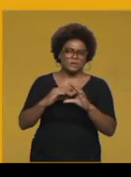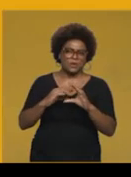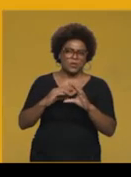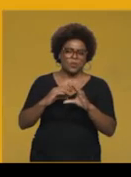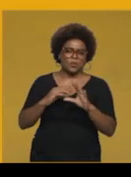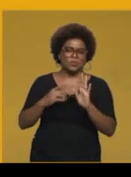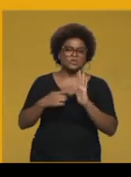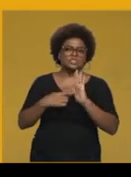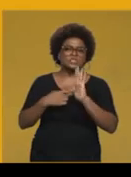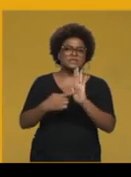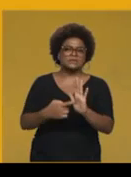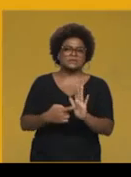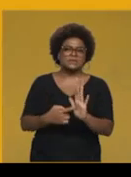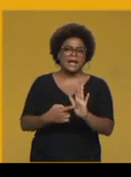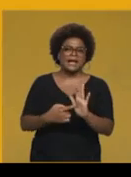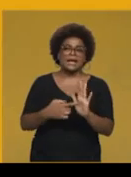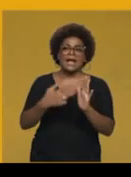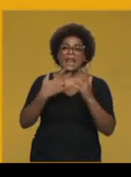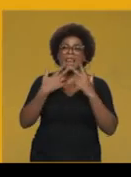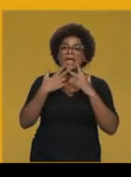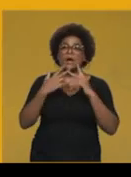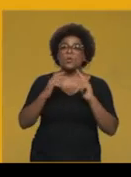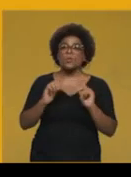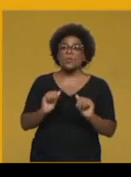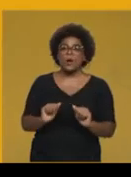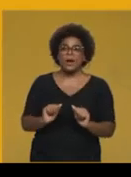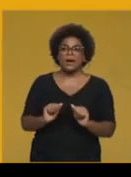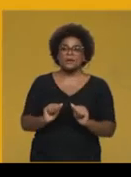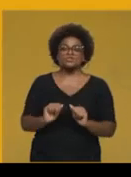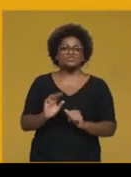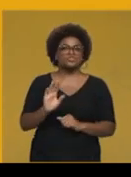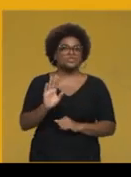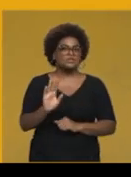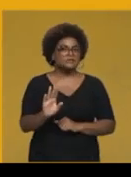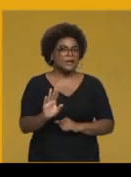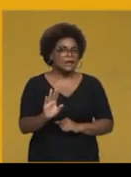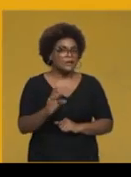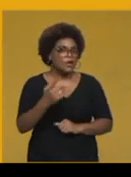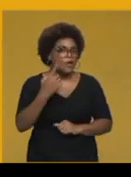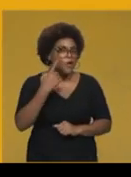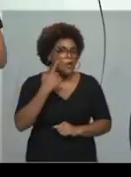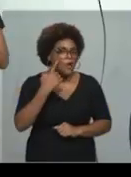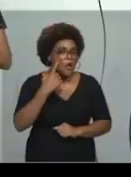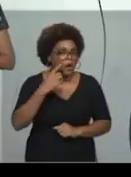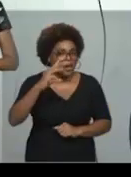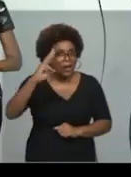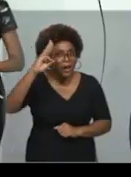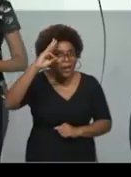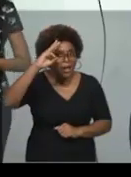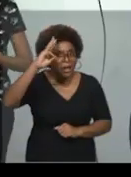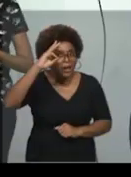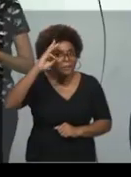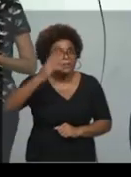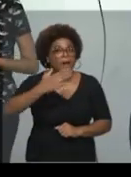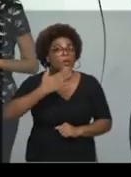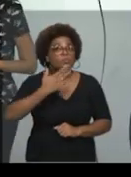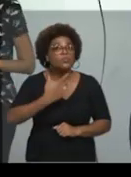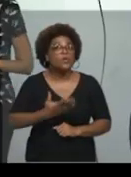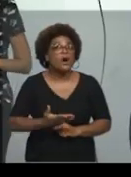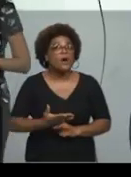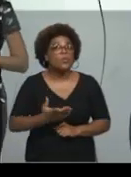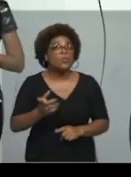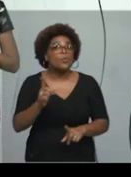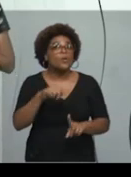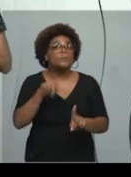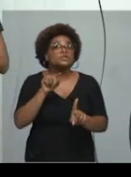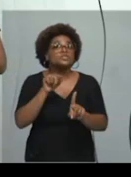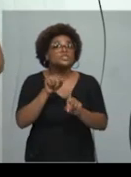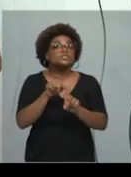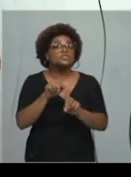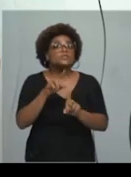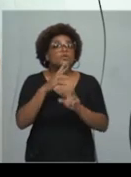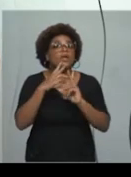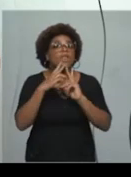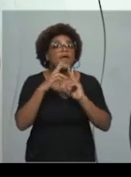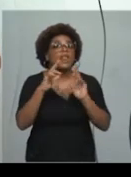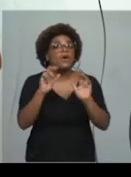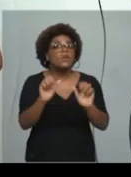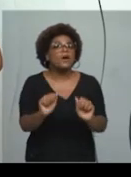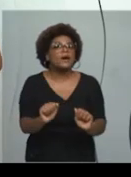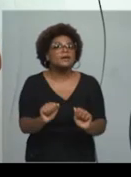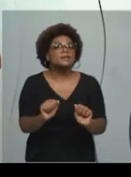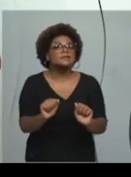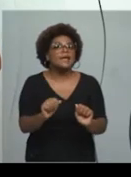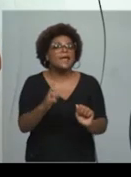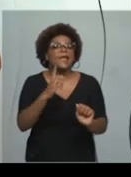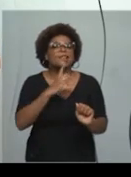linguagem. E aí, gente, eu dou uma paradinha para lembrar, né, as funções da linguagem estão relacionadas aos elementos da